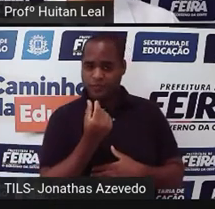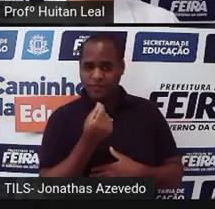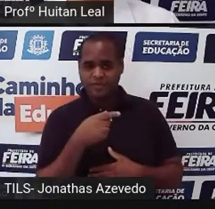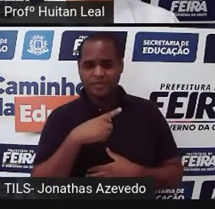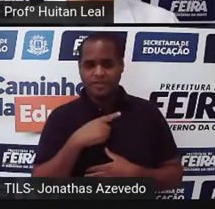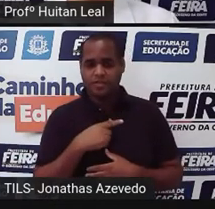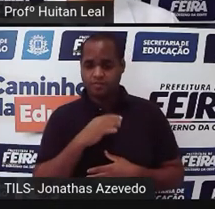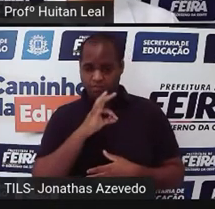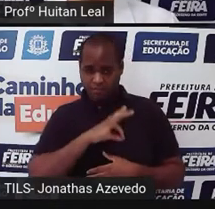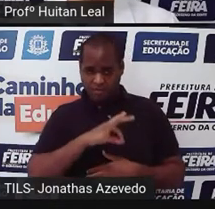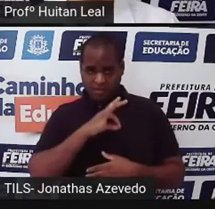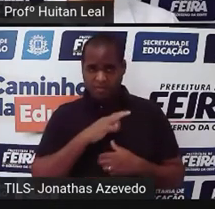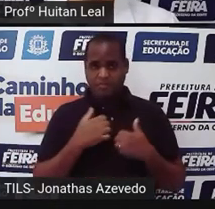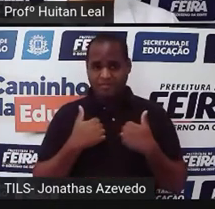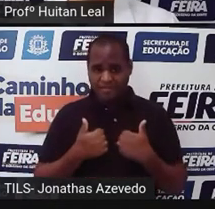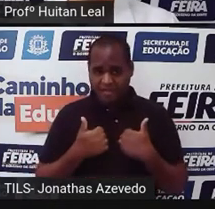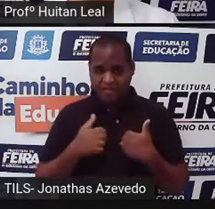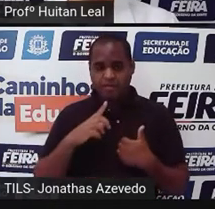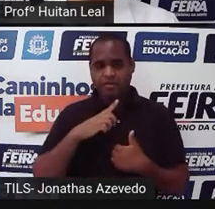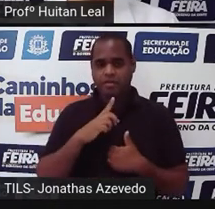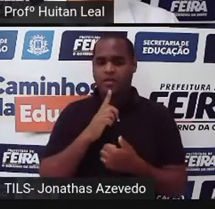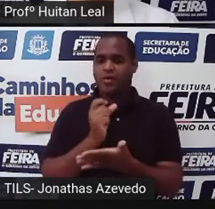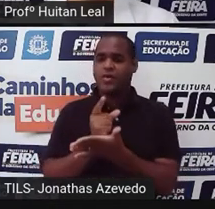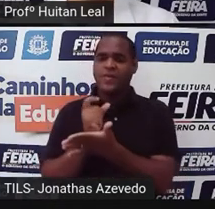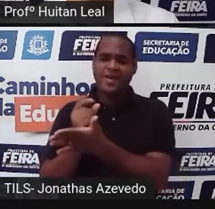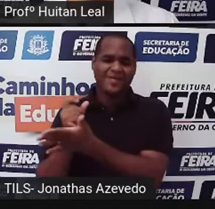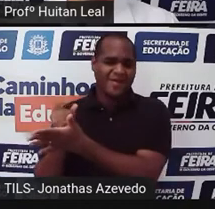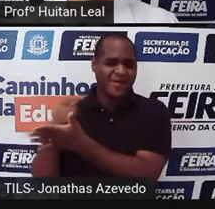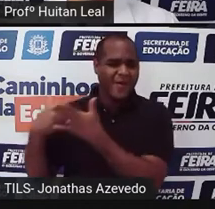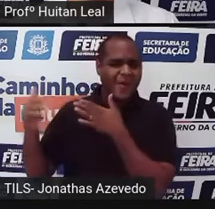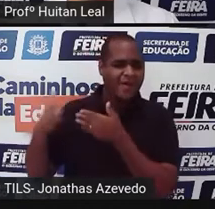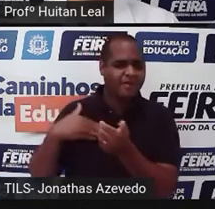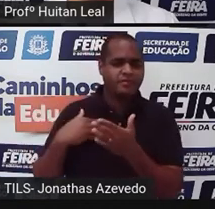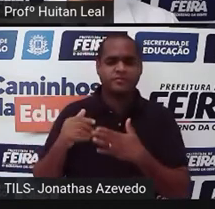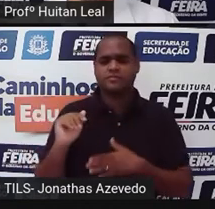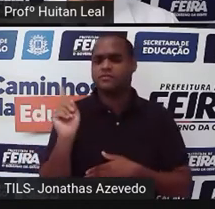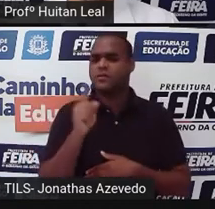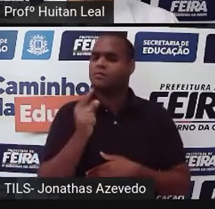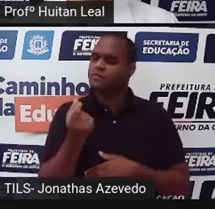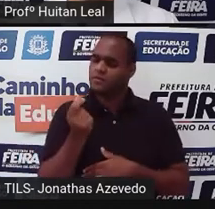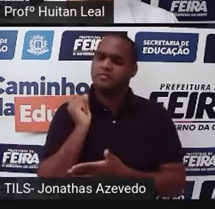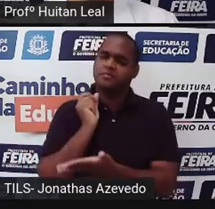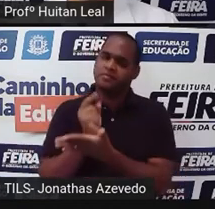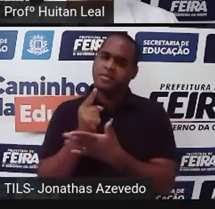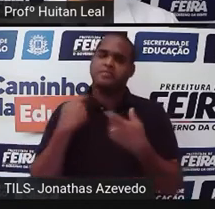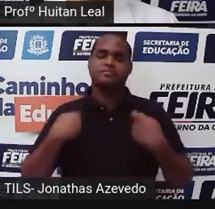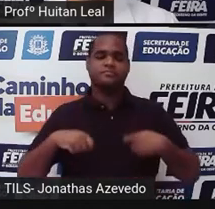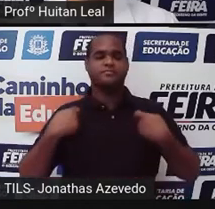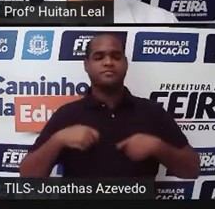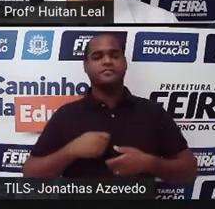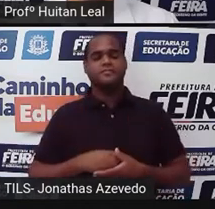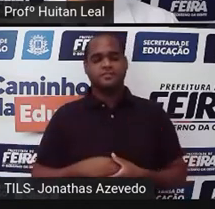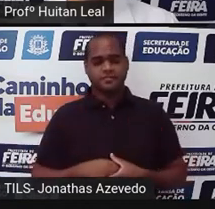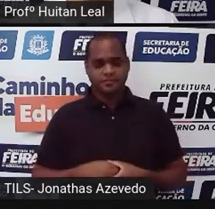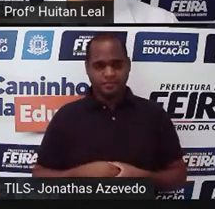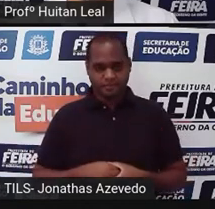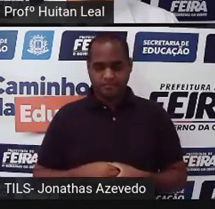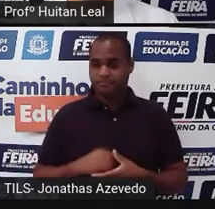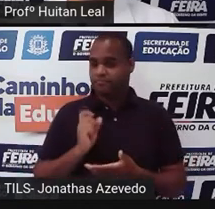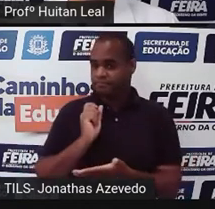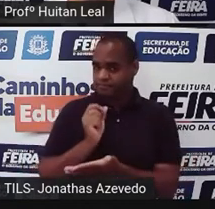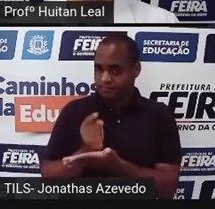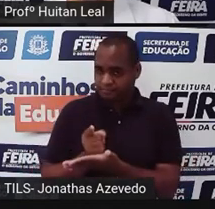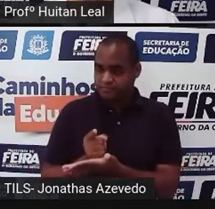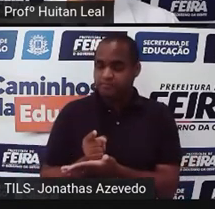comprar algo que a gente necessite. A gente tem que poder pagar. Comprar algo e não pagar,